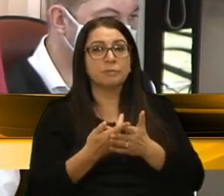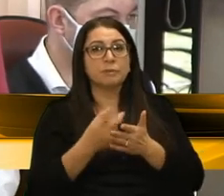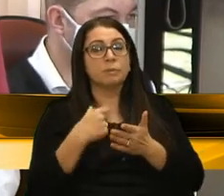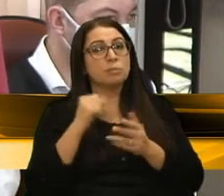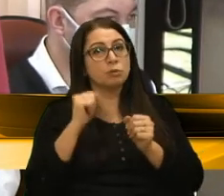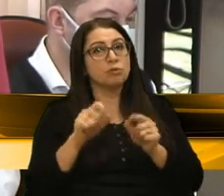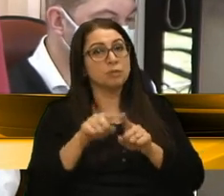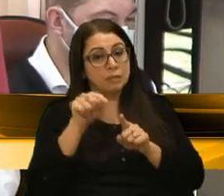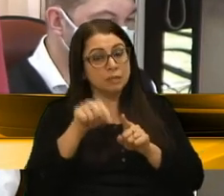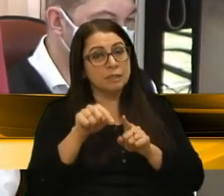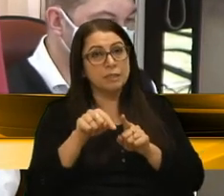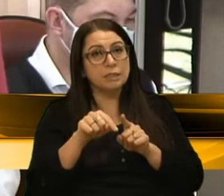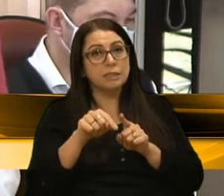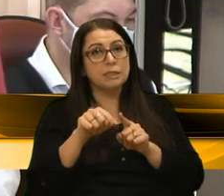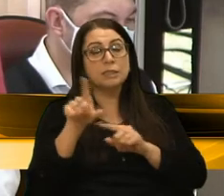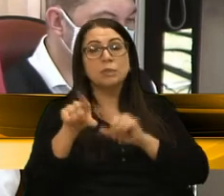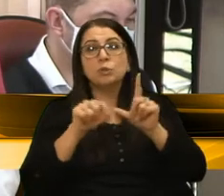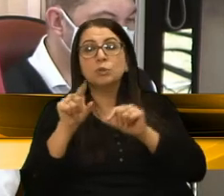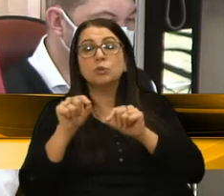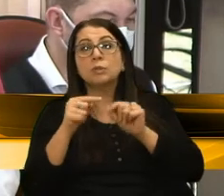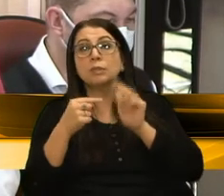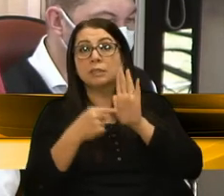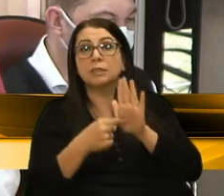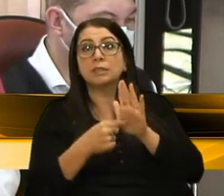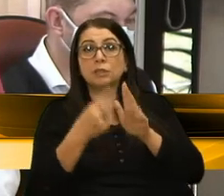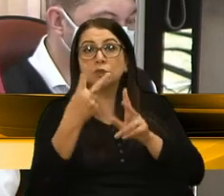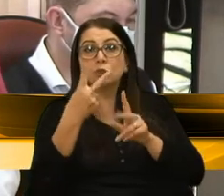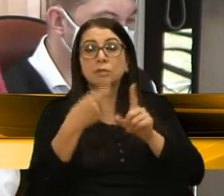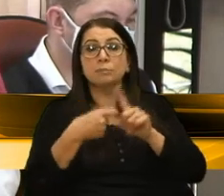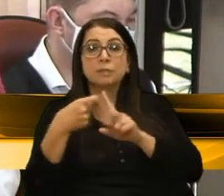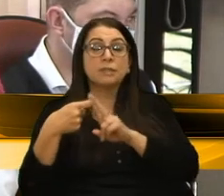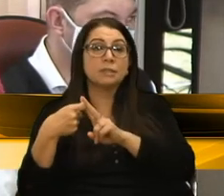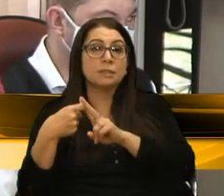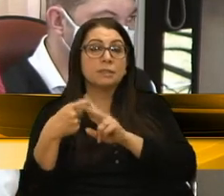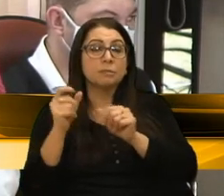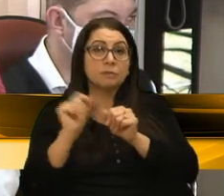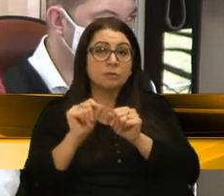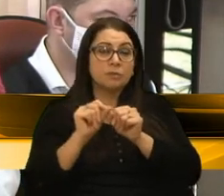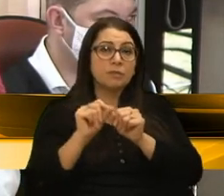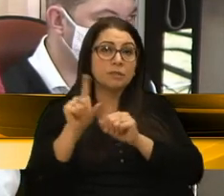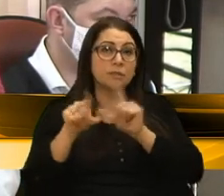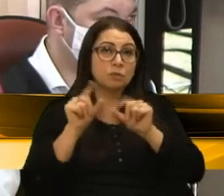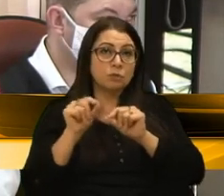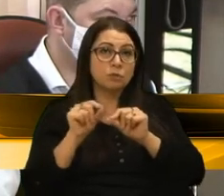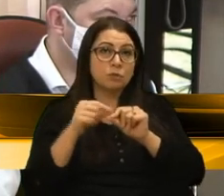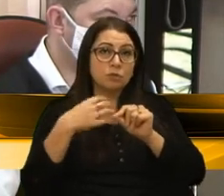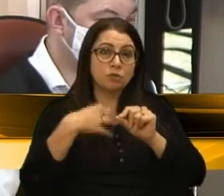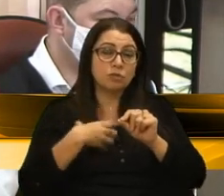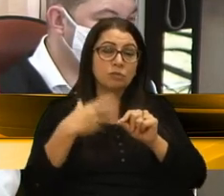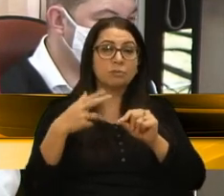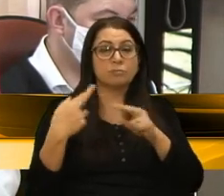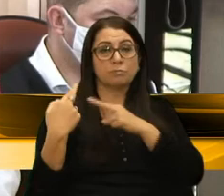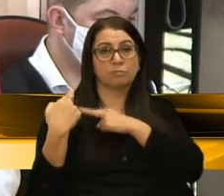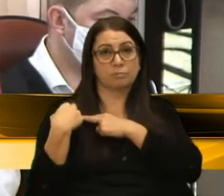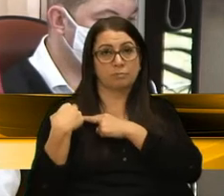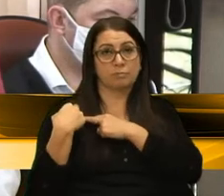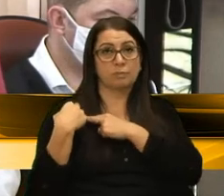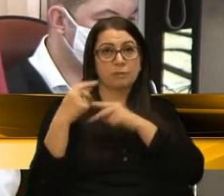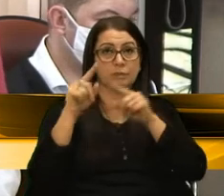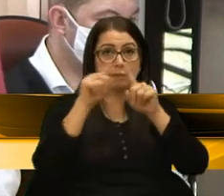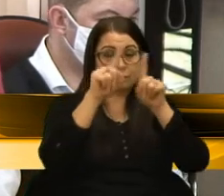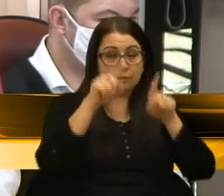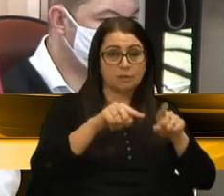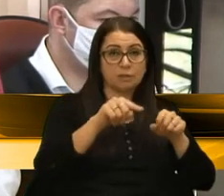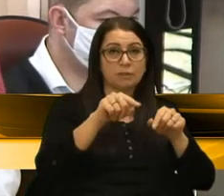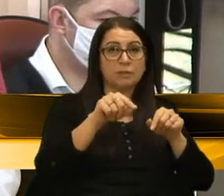poderia aqui definir e dar esses dois meses para fazer as escolhas de forma mais responsável por parte dos servidores públicos